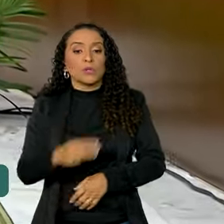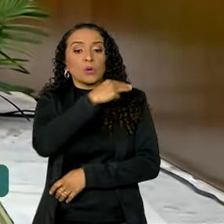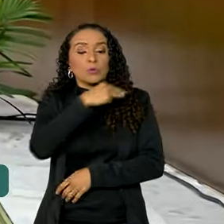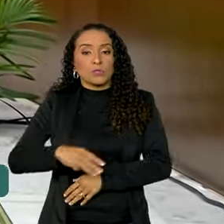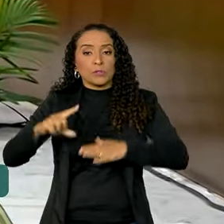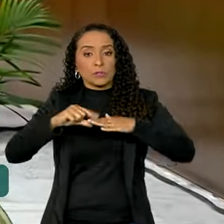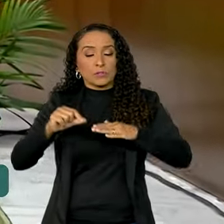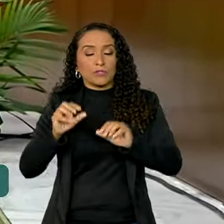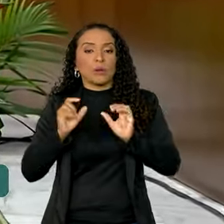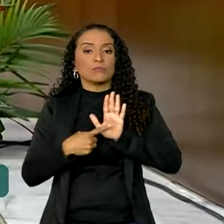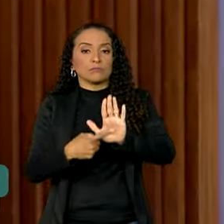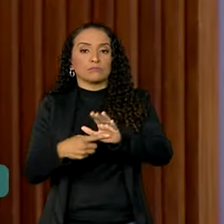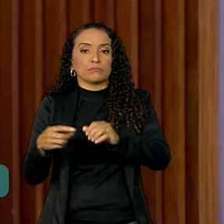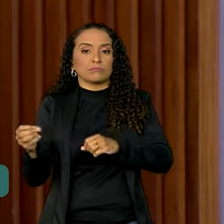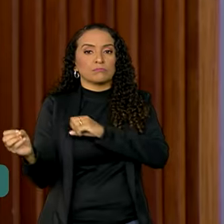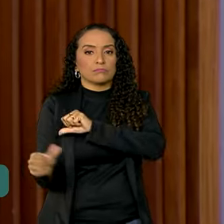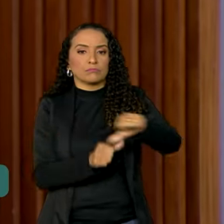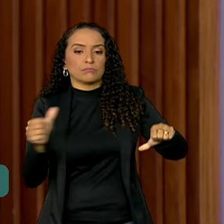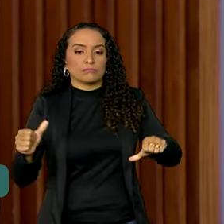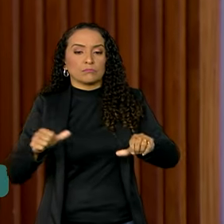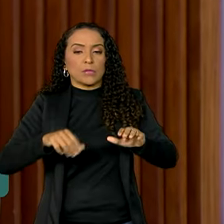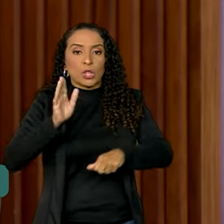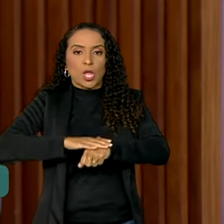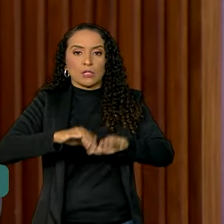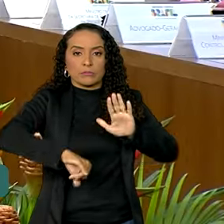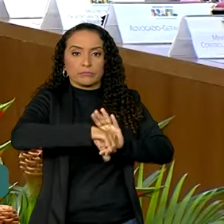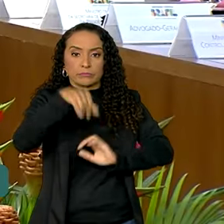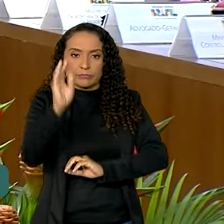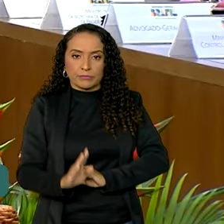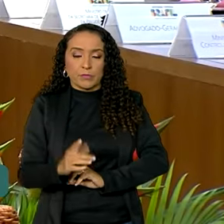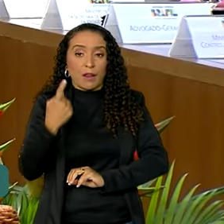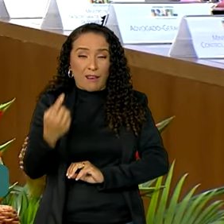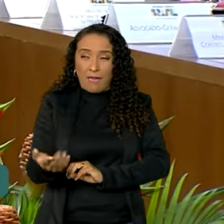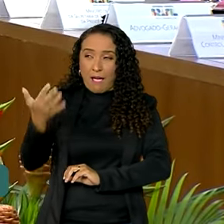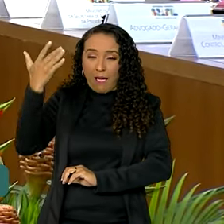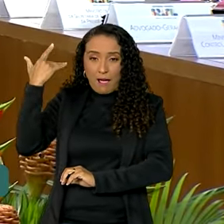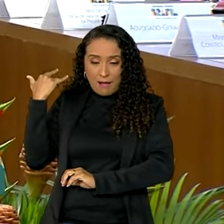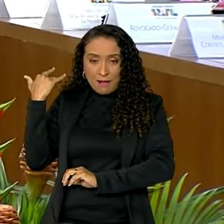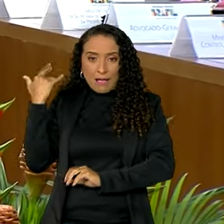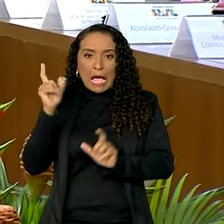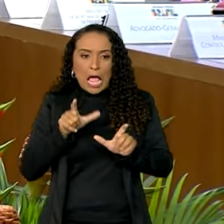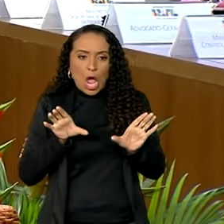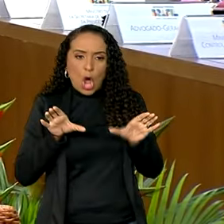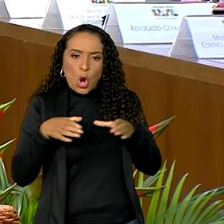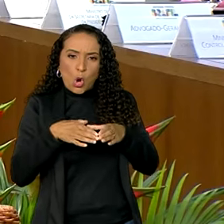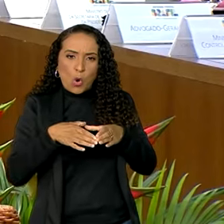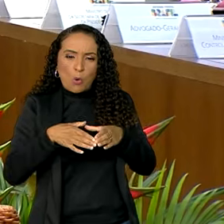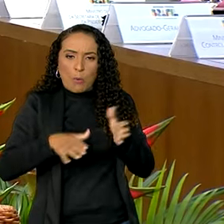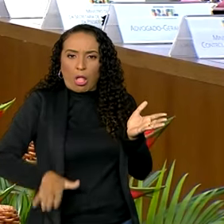destacou mudanças na atuação da criminalidade no país. Se no passado eram as gangues de bairro,